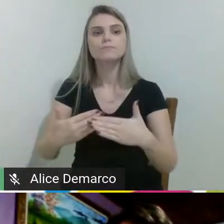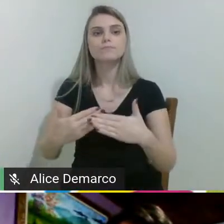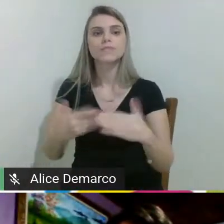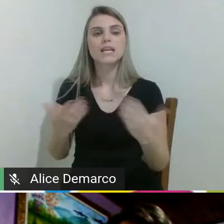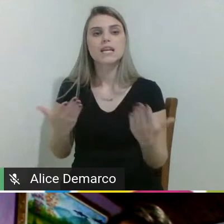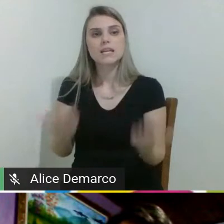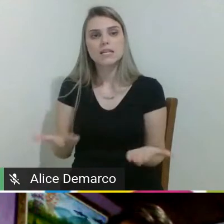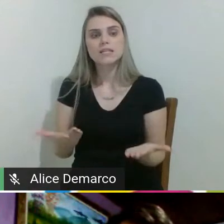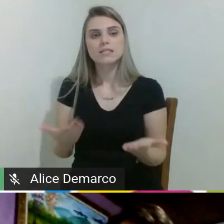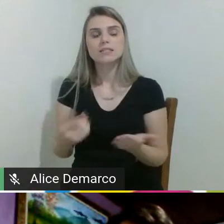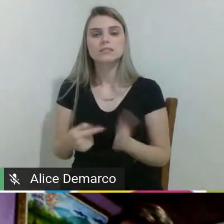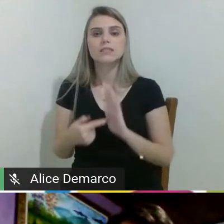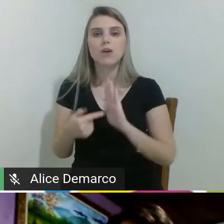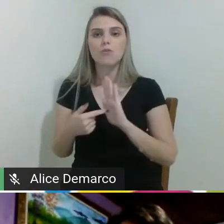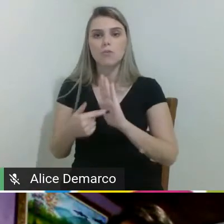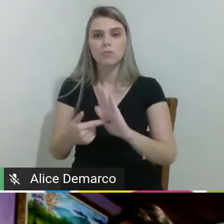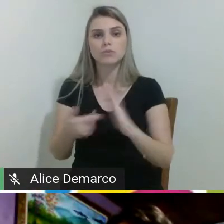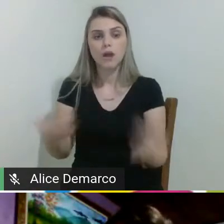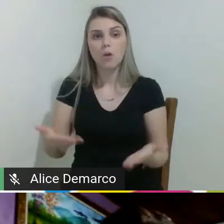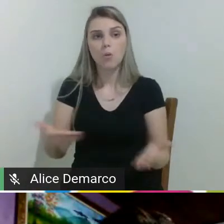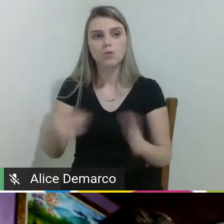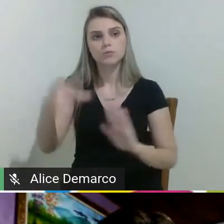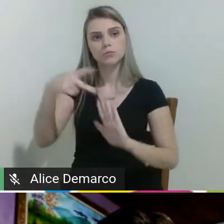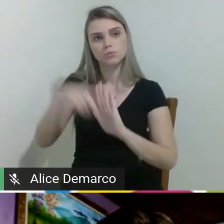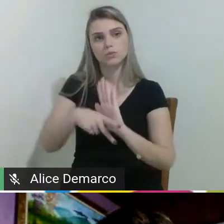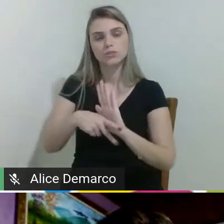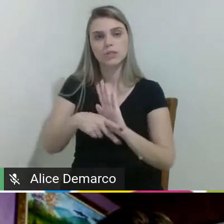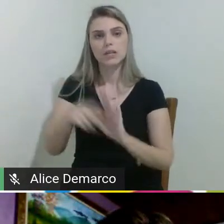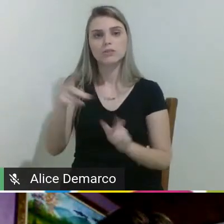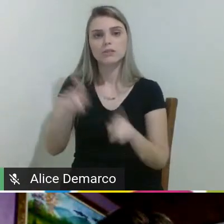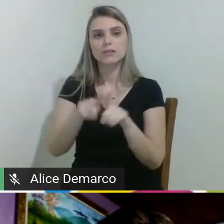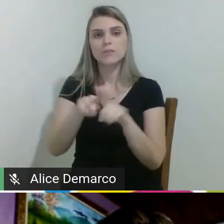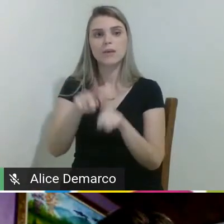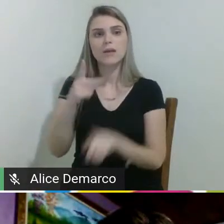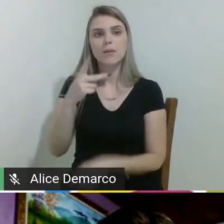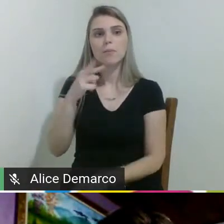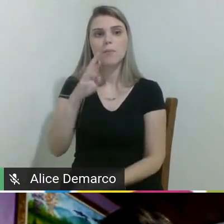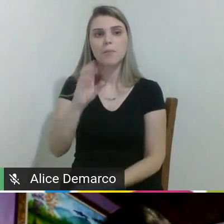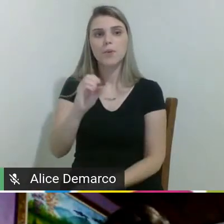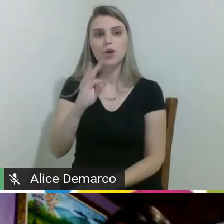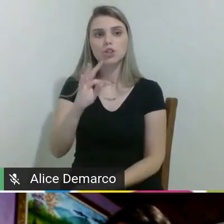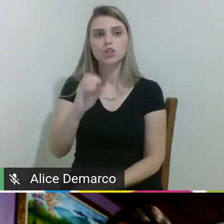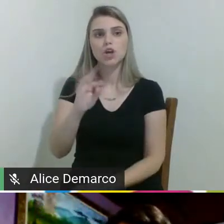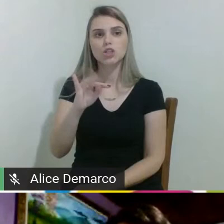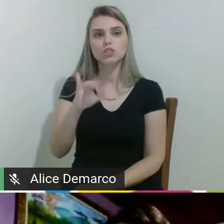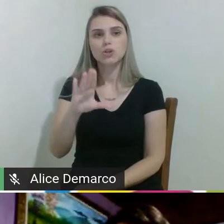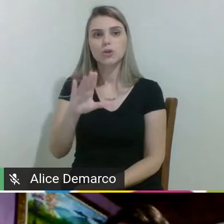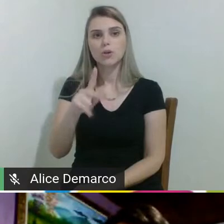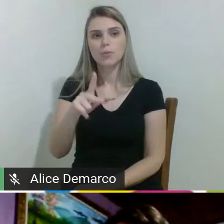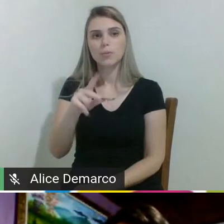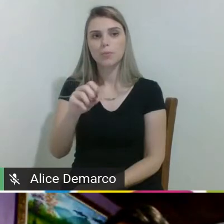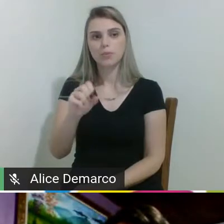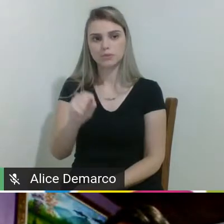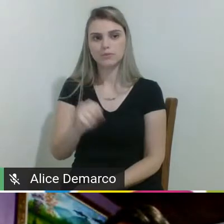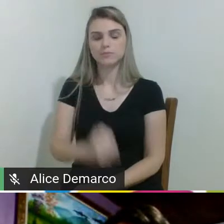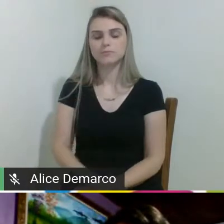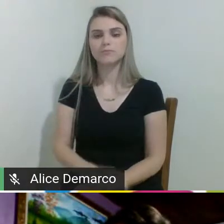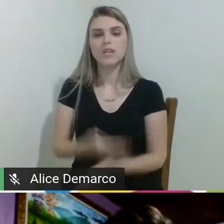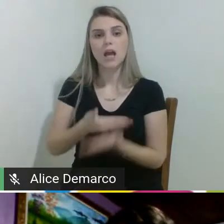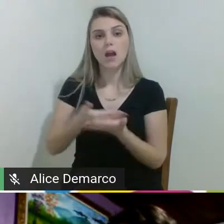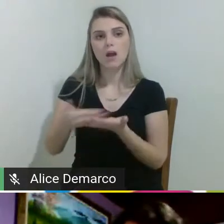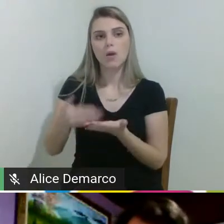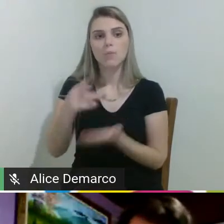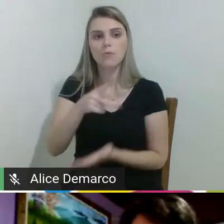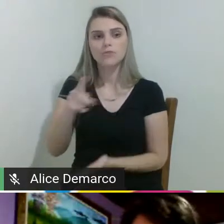vão trazer aqui o projeto e os protótipos. Certo? Então, vou passar a palavra inicialmente ao professor